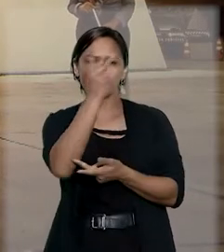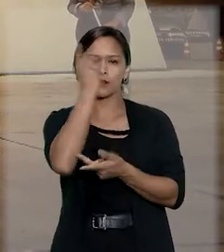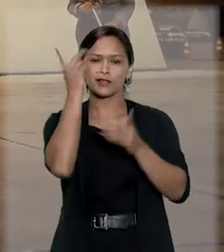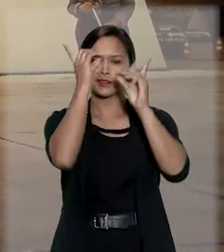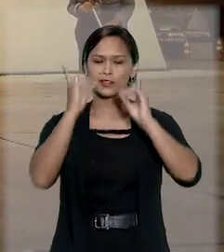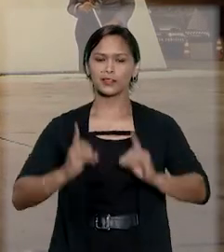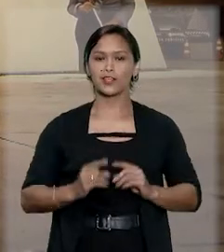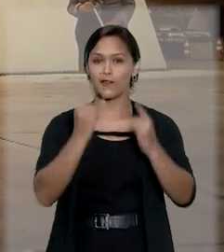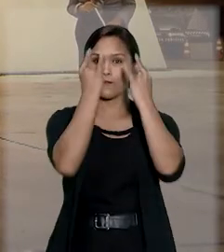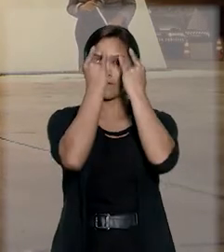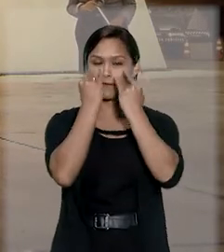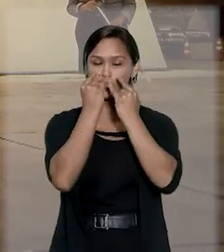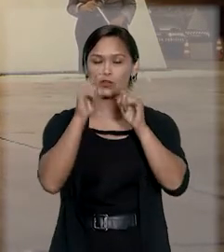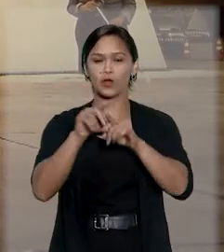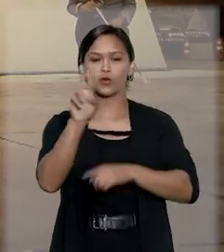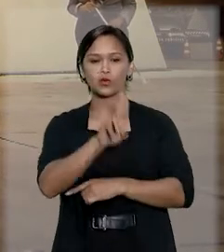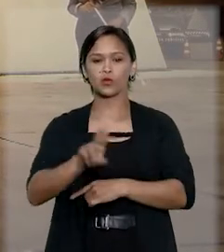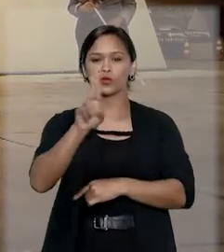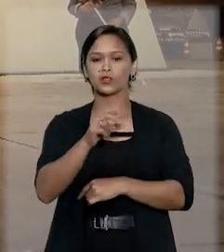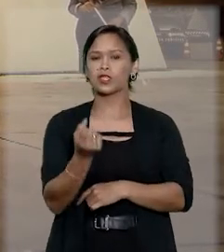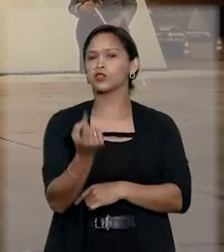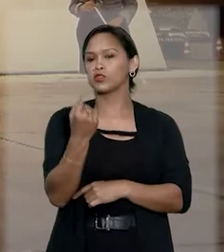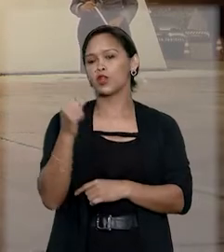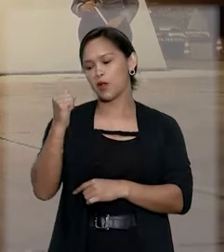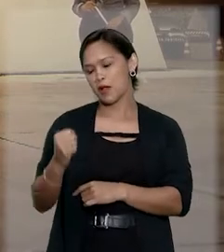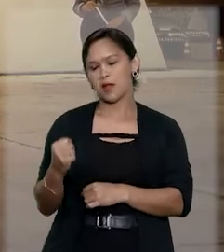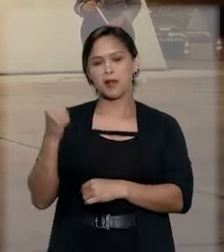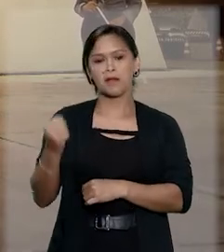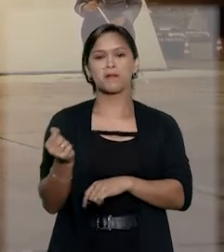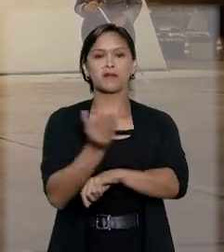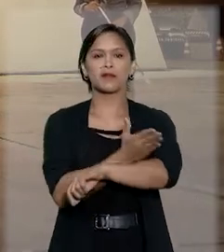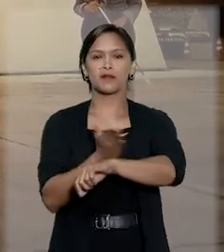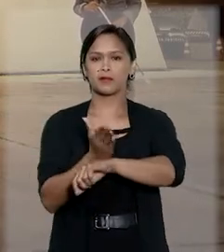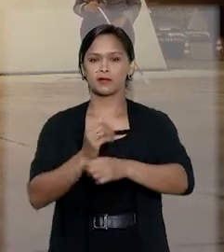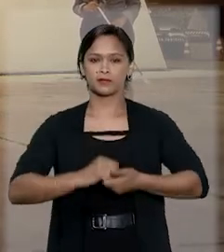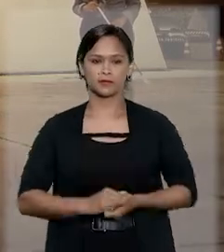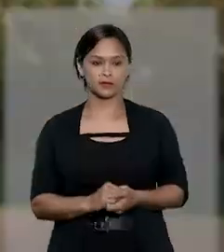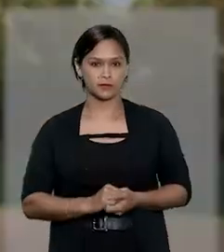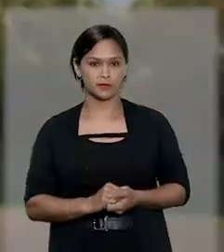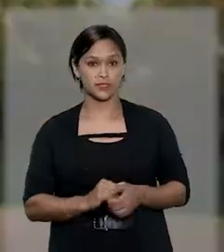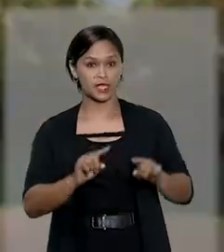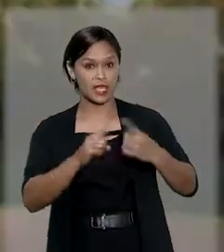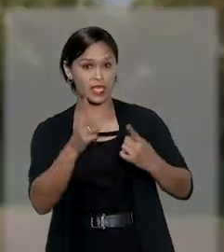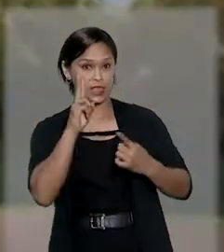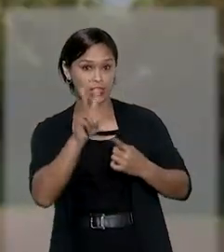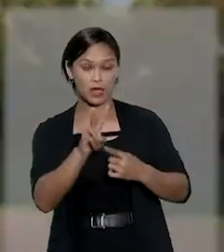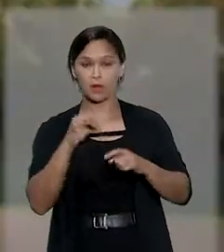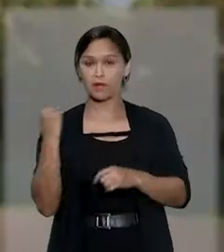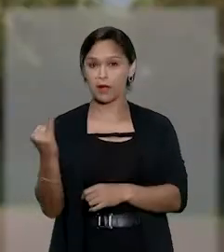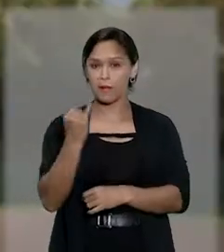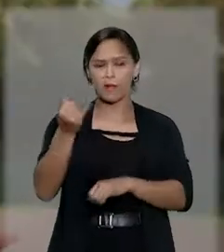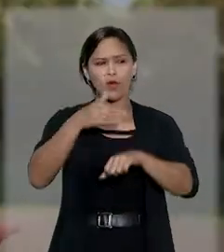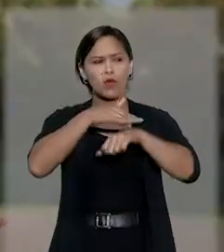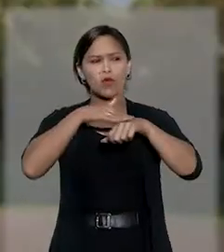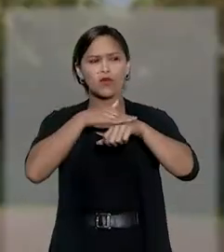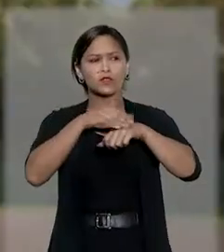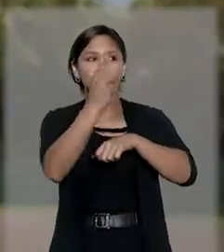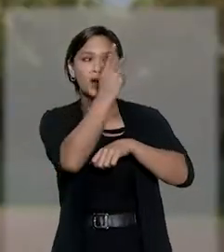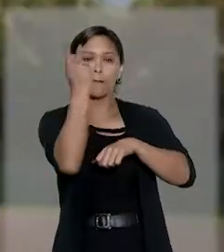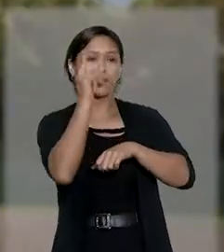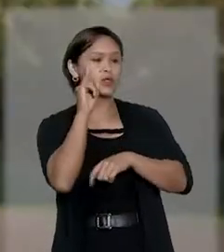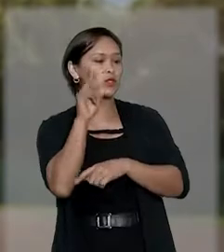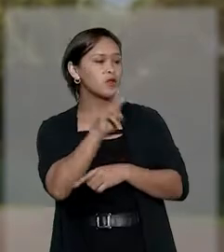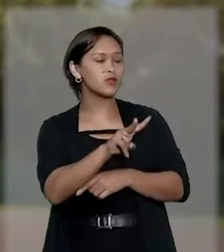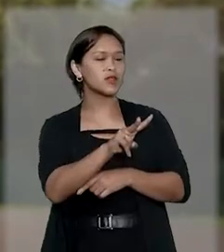tipos de deficiência visual utilizarem apenas a bengala branca. Por isso, é sempre bom conversar com a